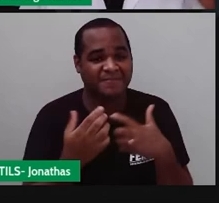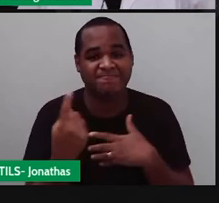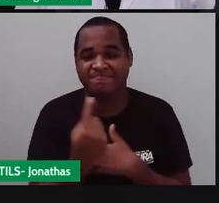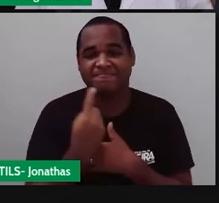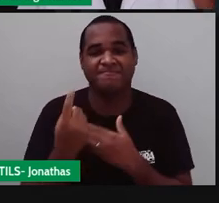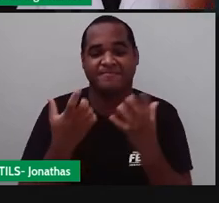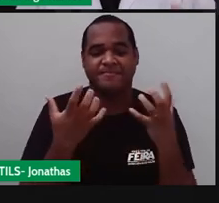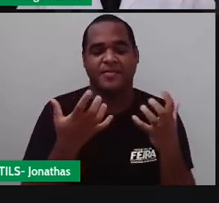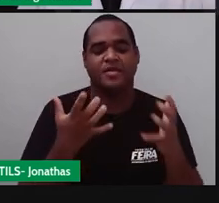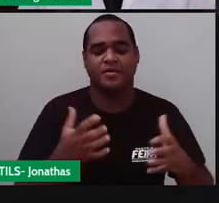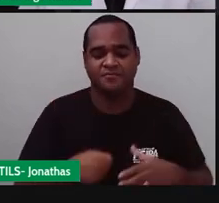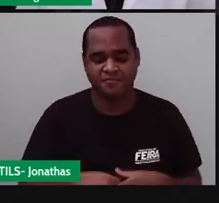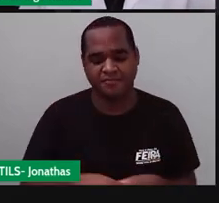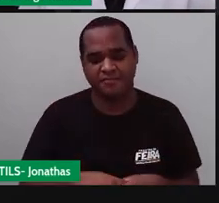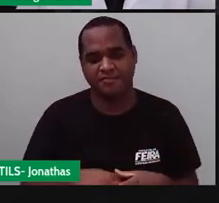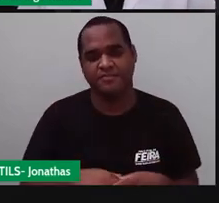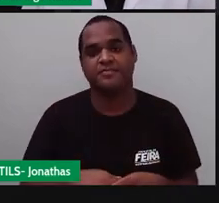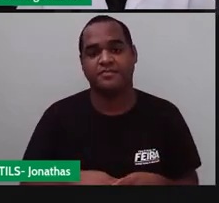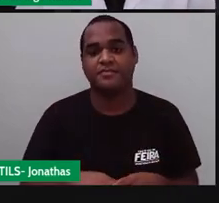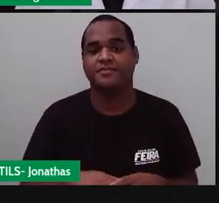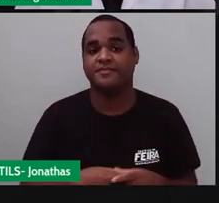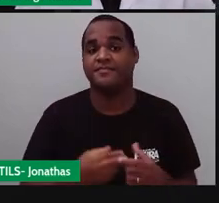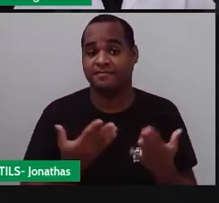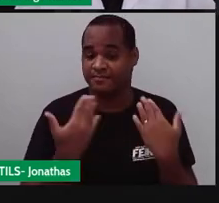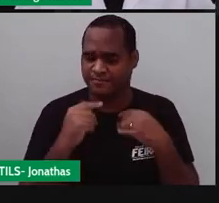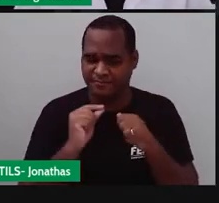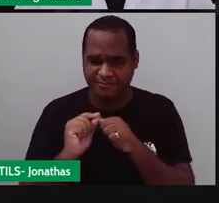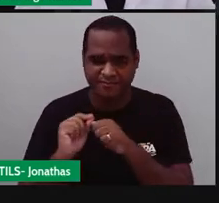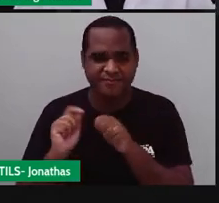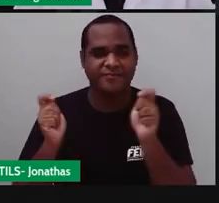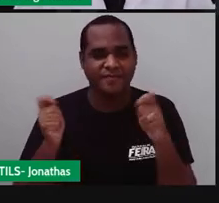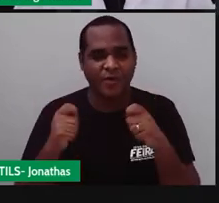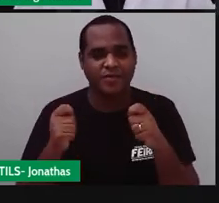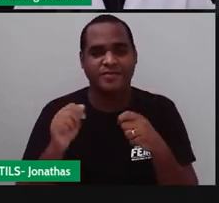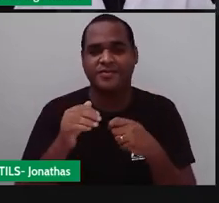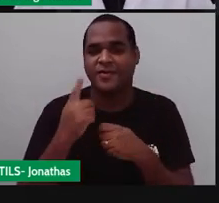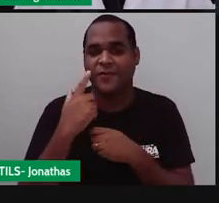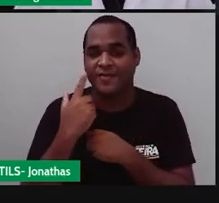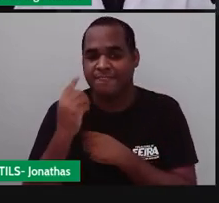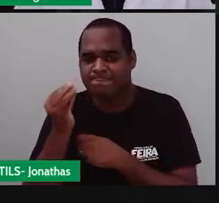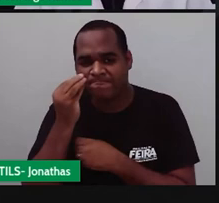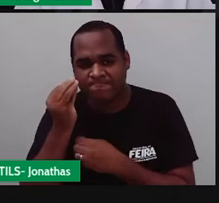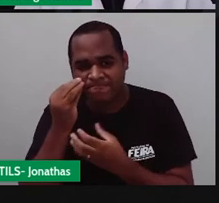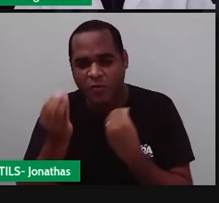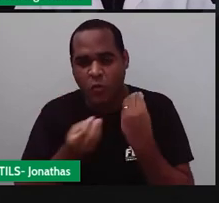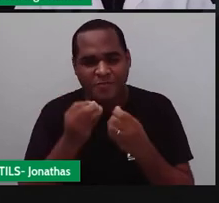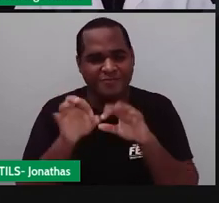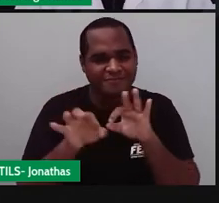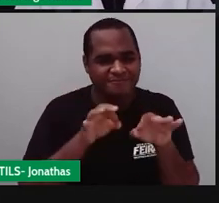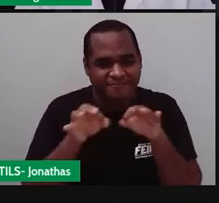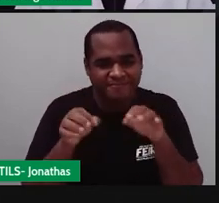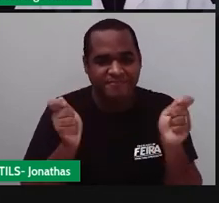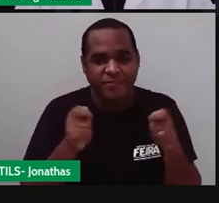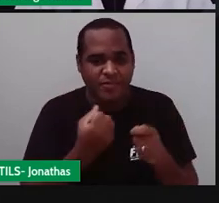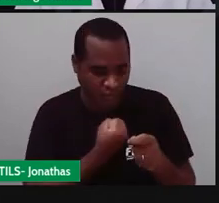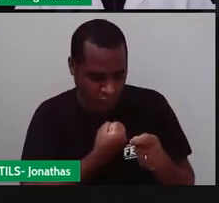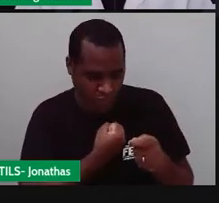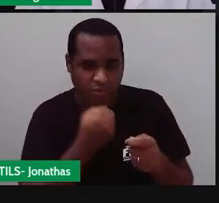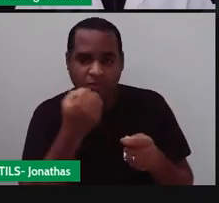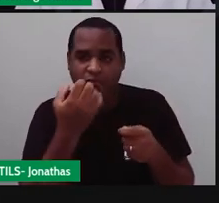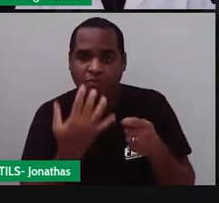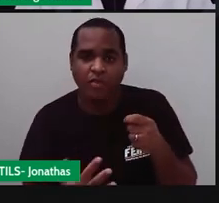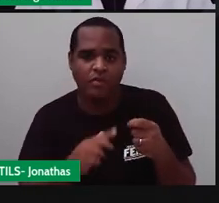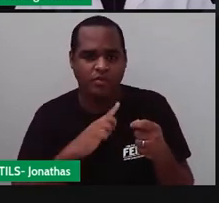agora vai fazendo aí então né enquanto eu tô falando aqui você vai tentando fazer olha só quantos números tem depois da